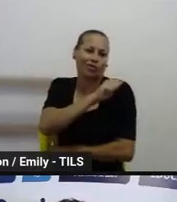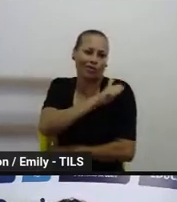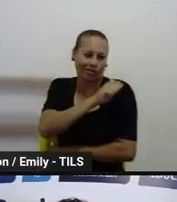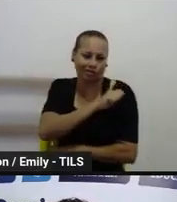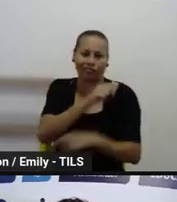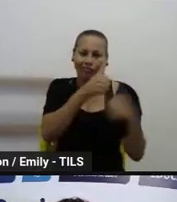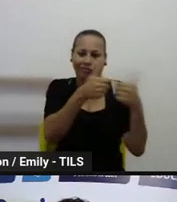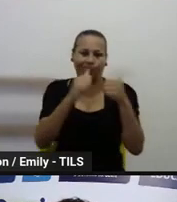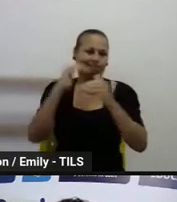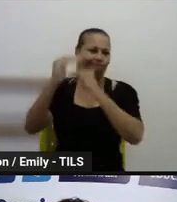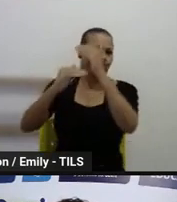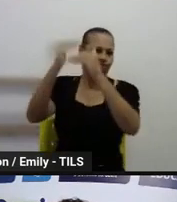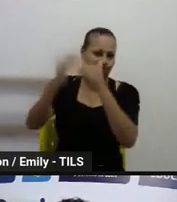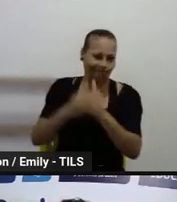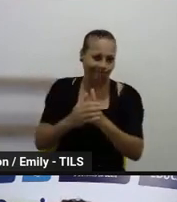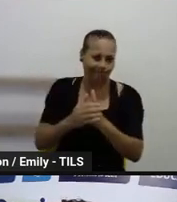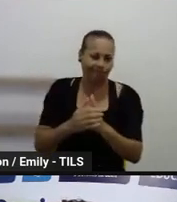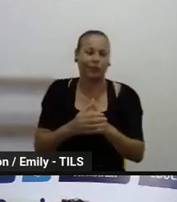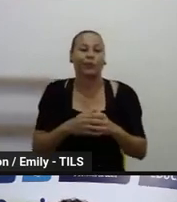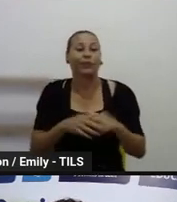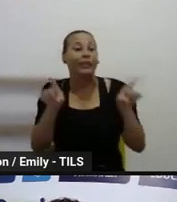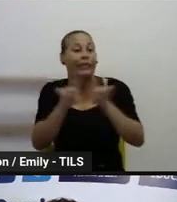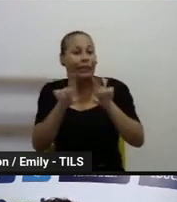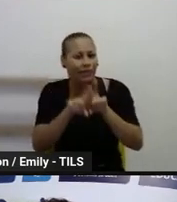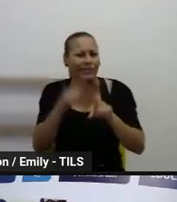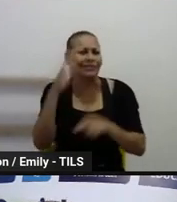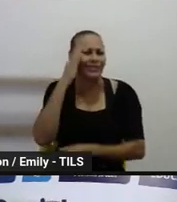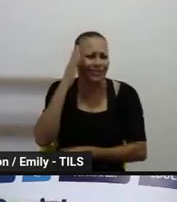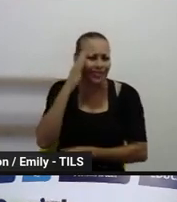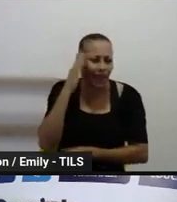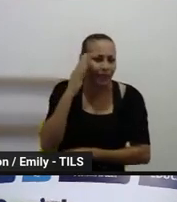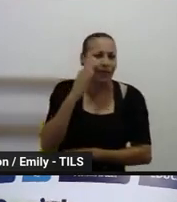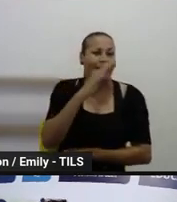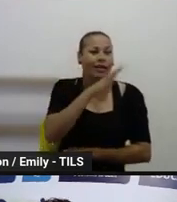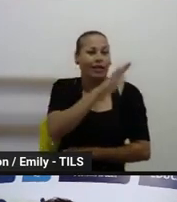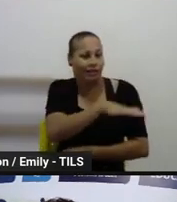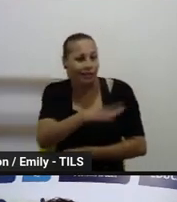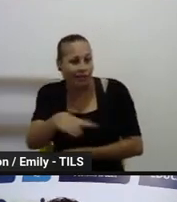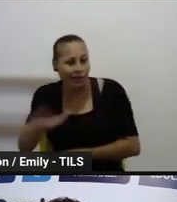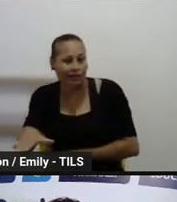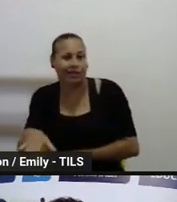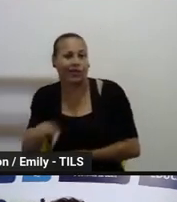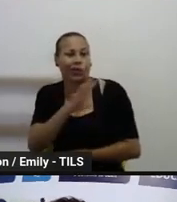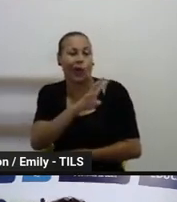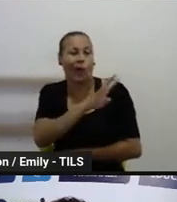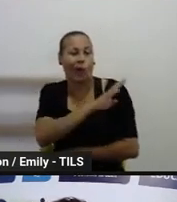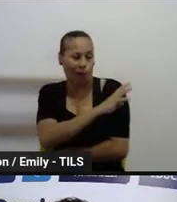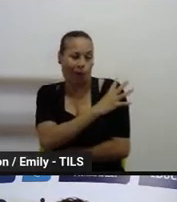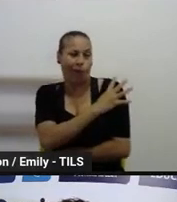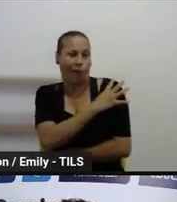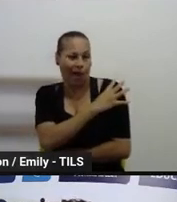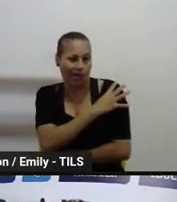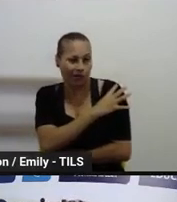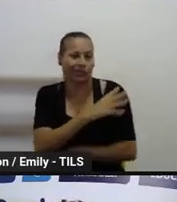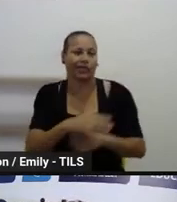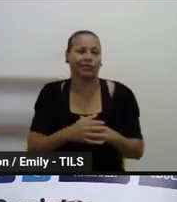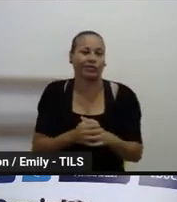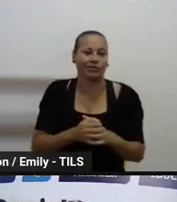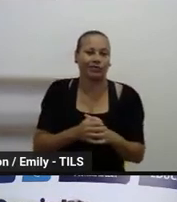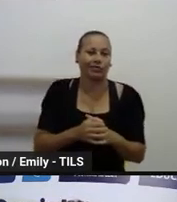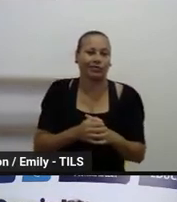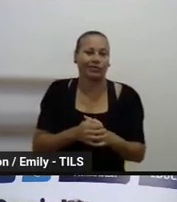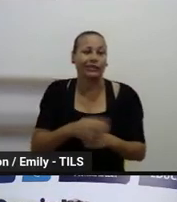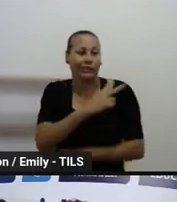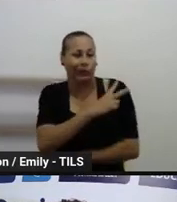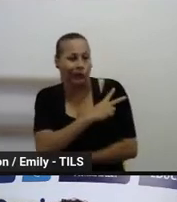esteja, que a gente vai encontrar criança do quarto ano que possa estar em nível de criança de segundo